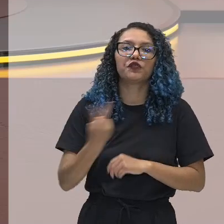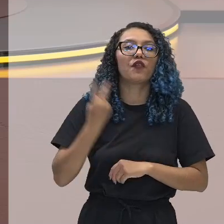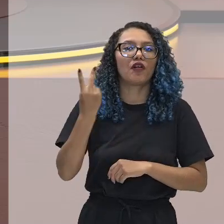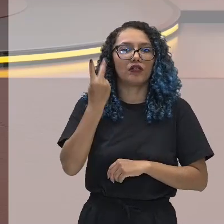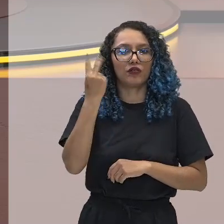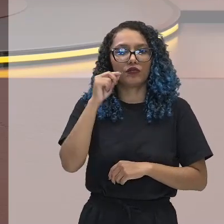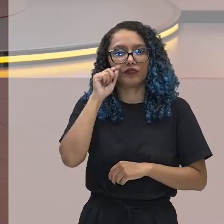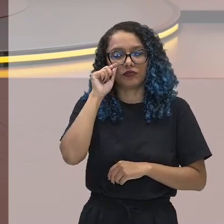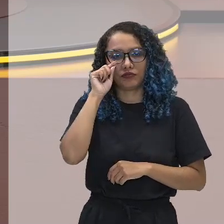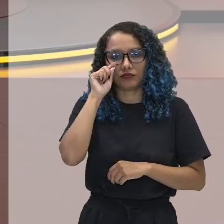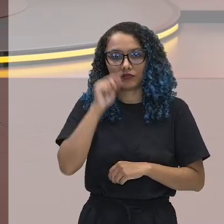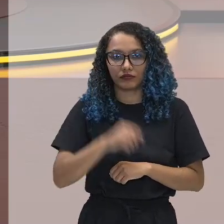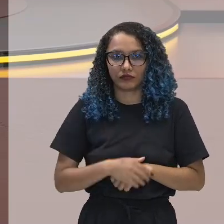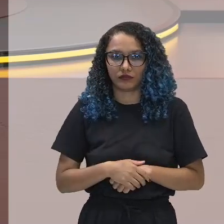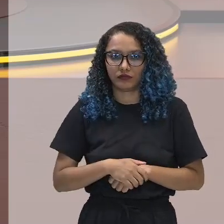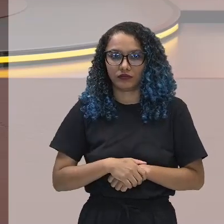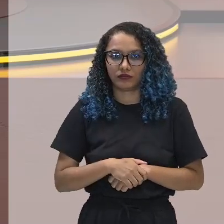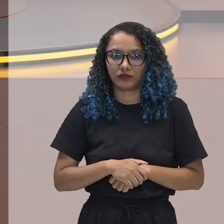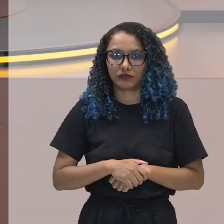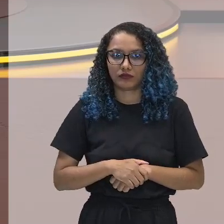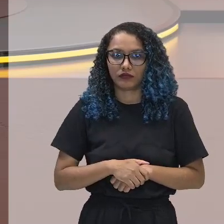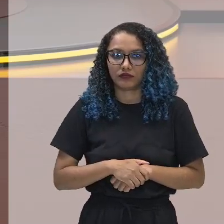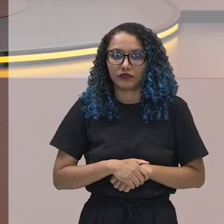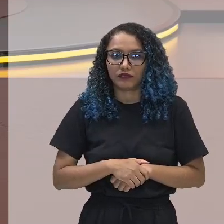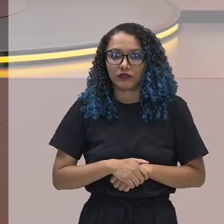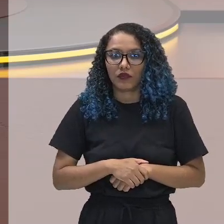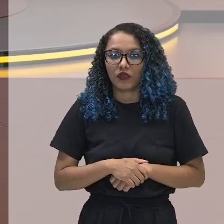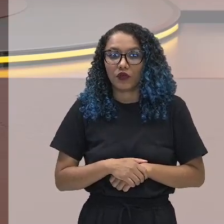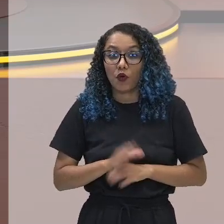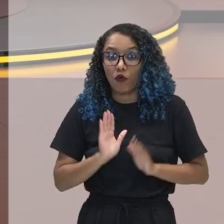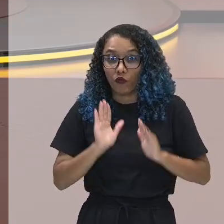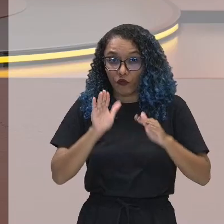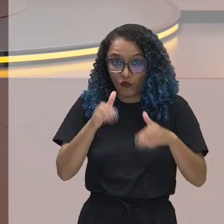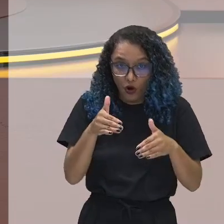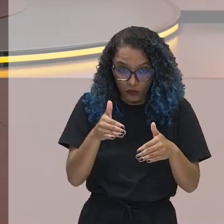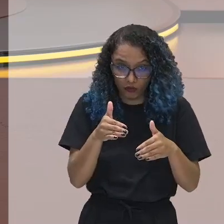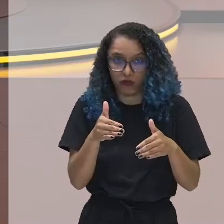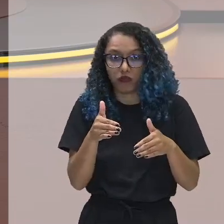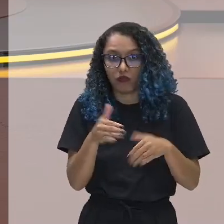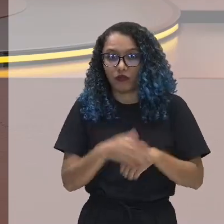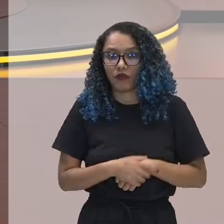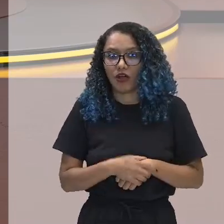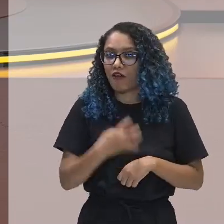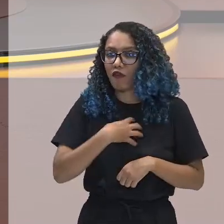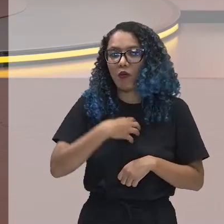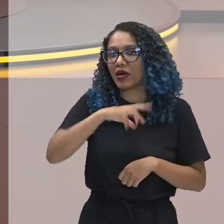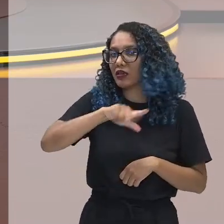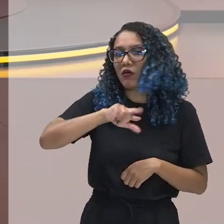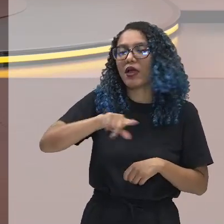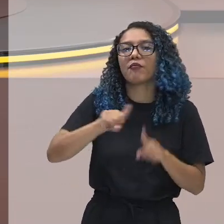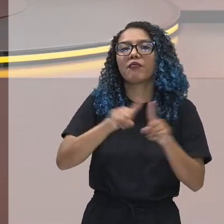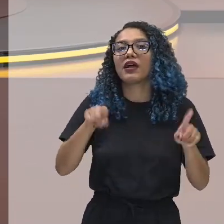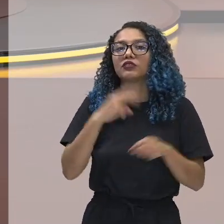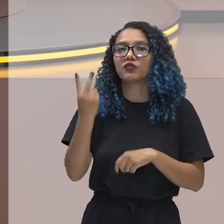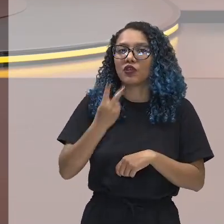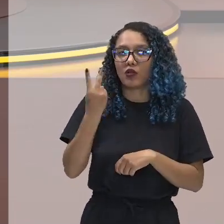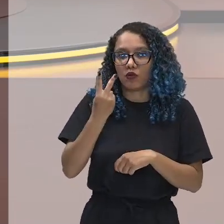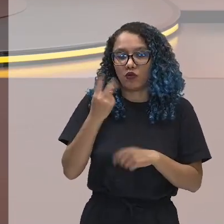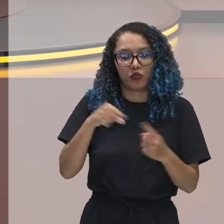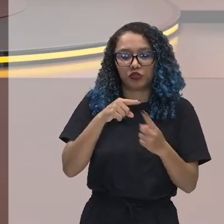Não é o fim que orienta a ação, mas o valor, seja esse ético,